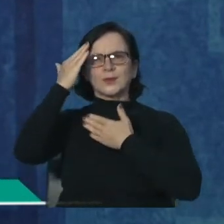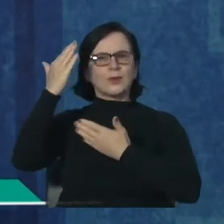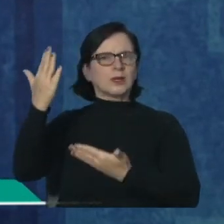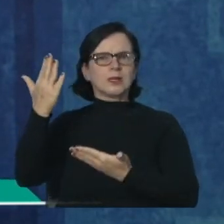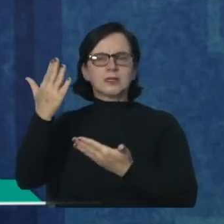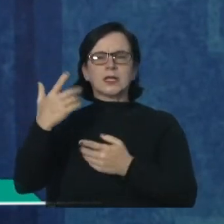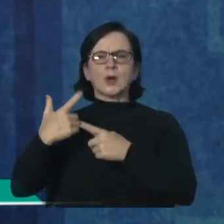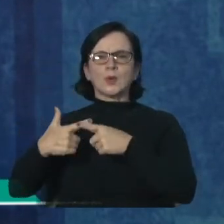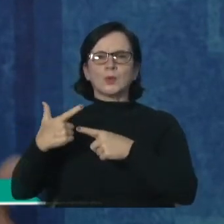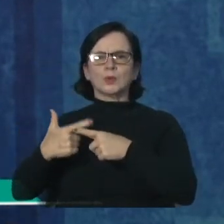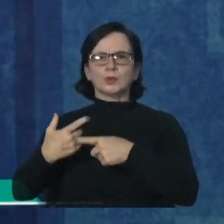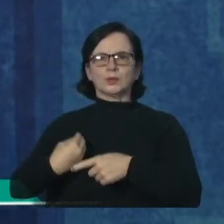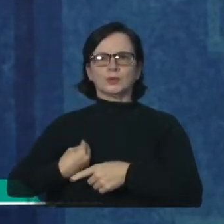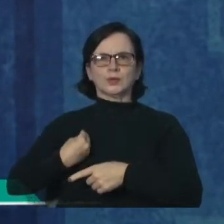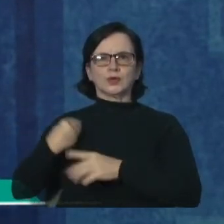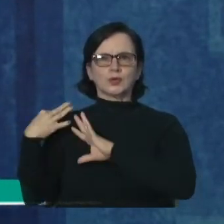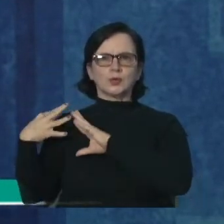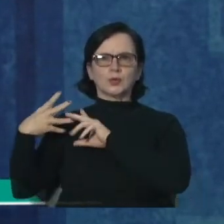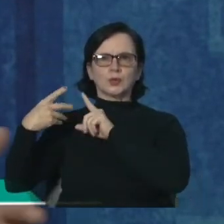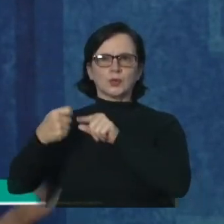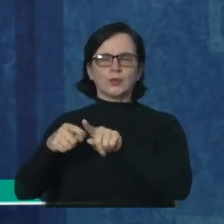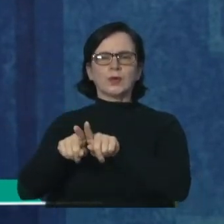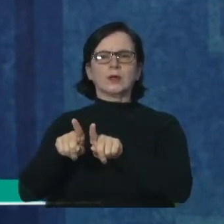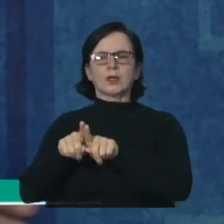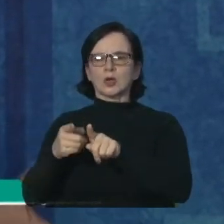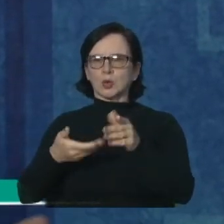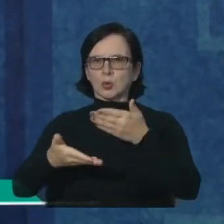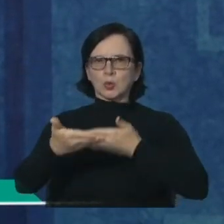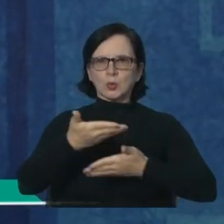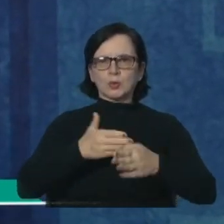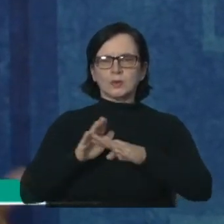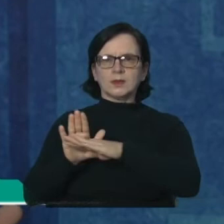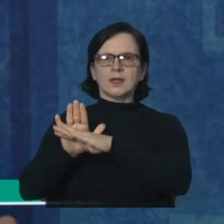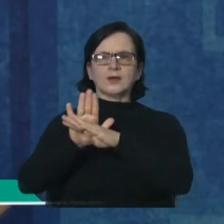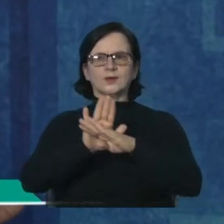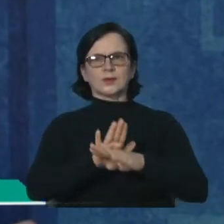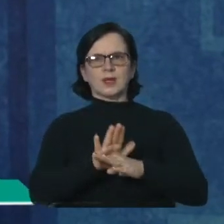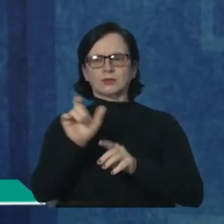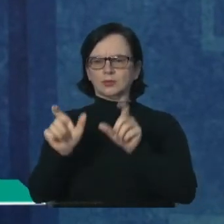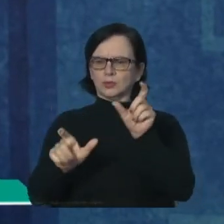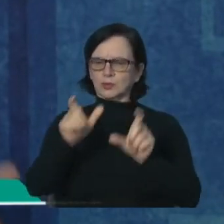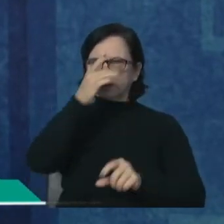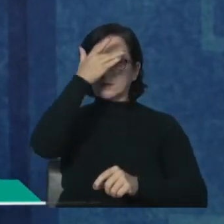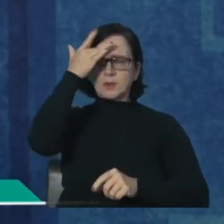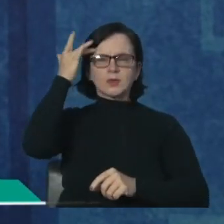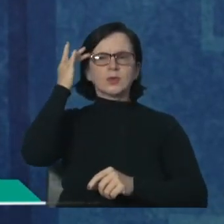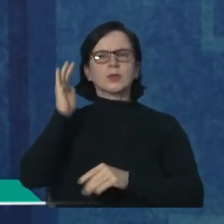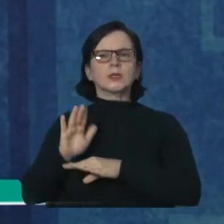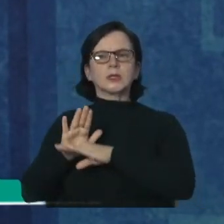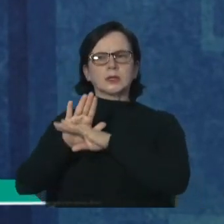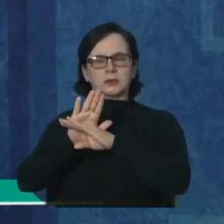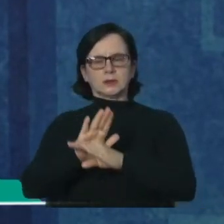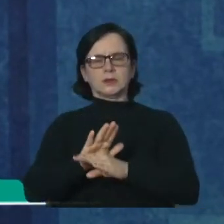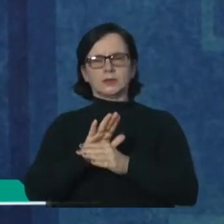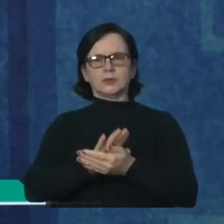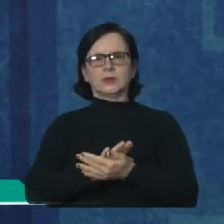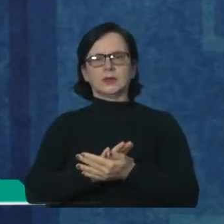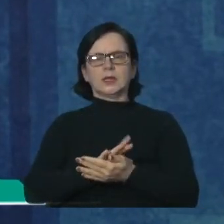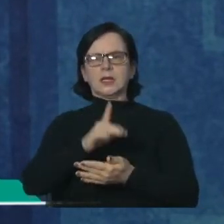por tudo que esses colaboradores, que a gente coloca tanto os nossos associados quanto os nossos